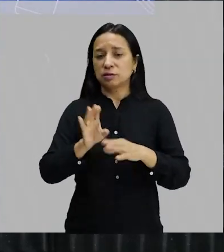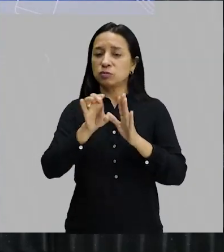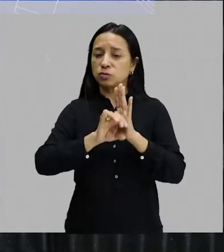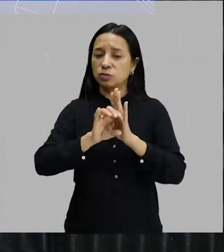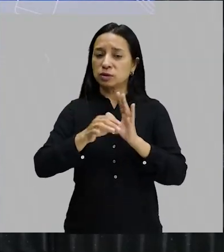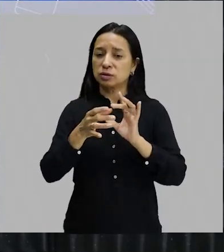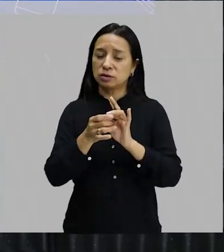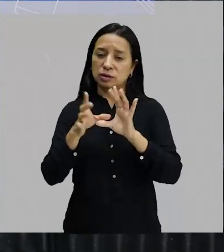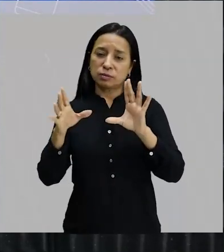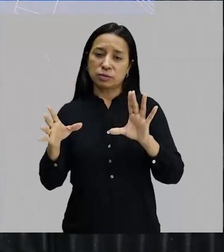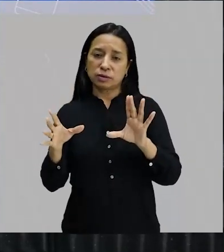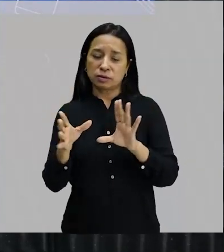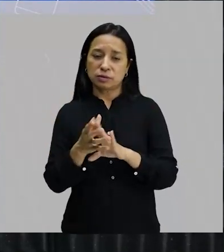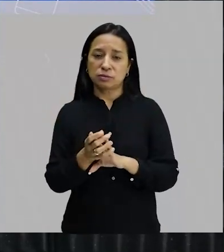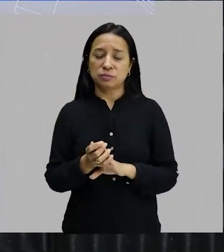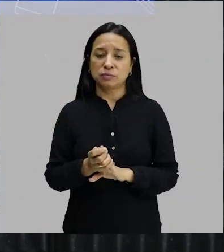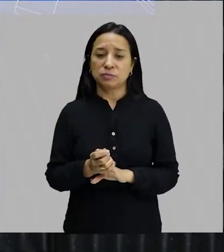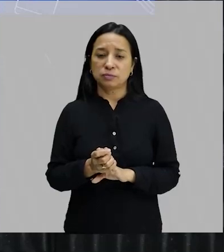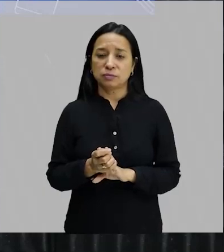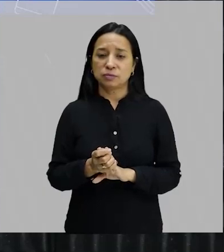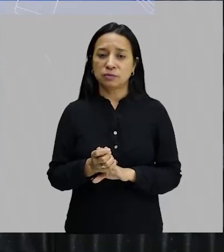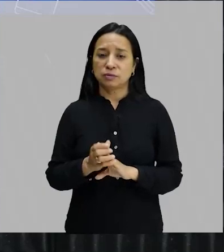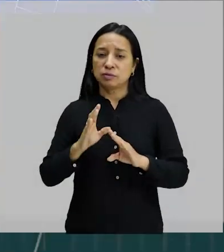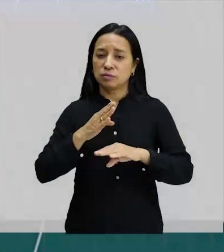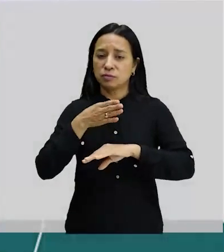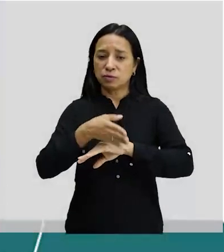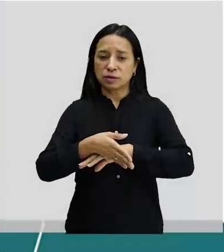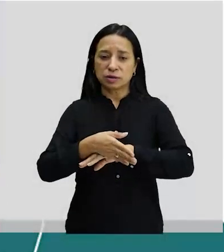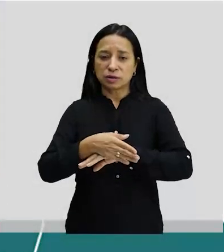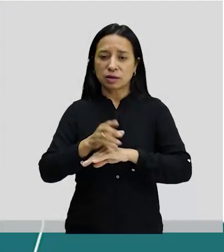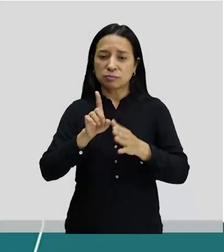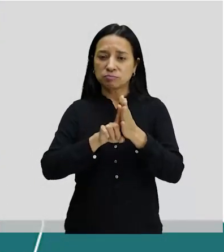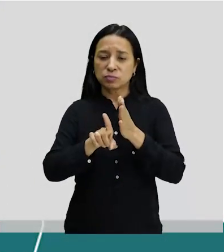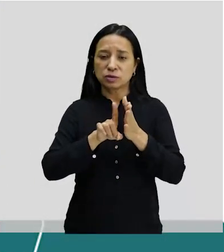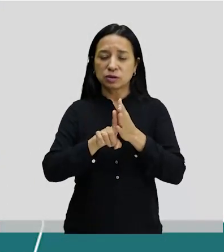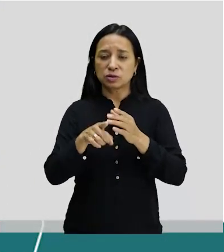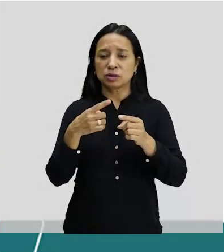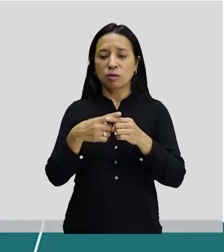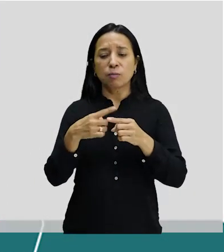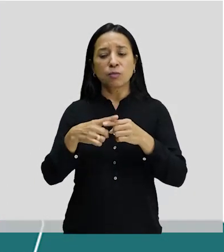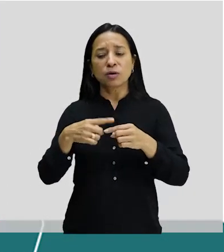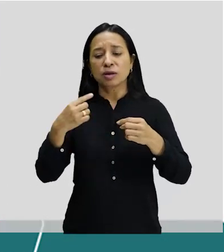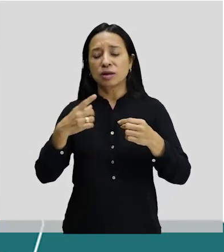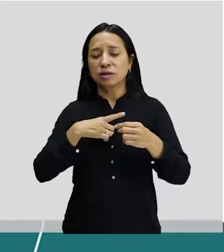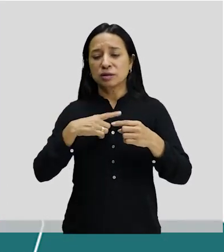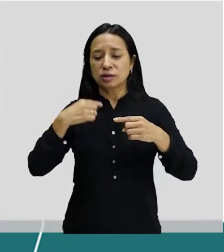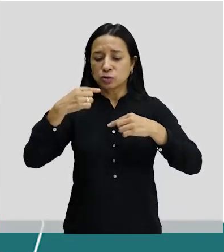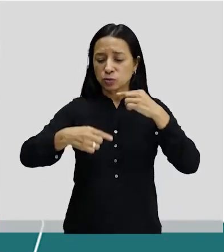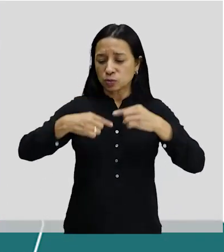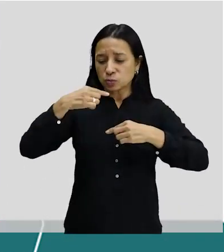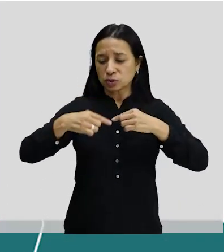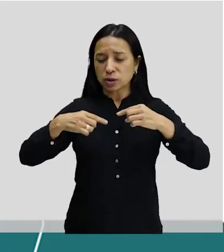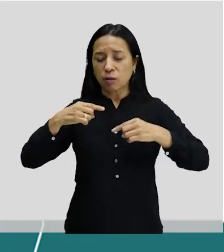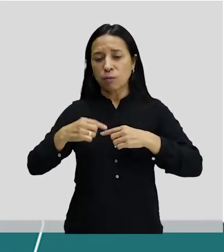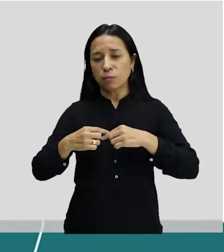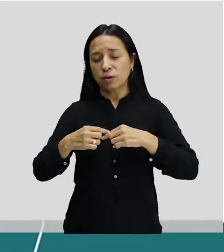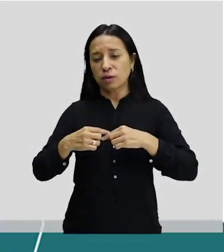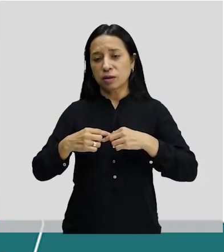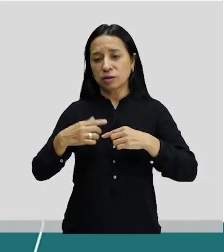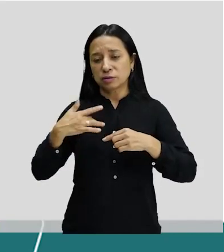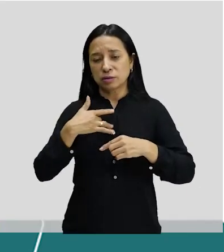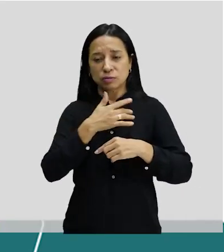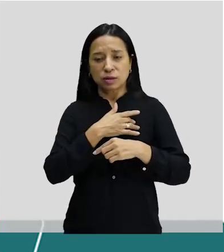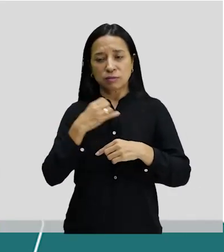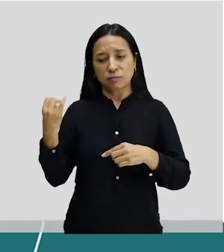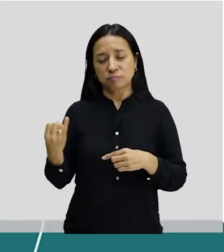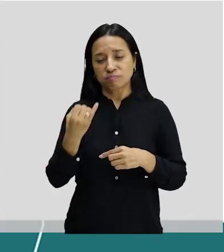bandeirantes. Eu não vou entrar no mérito da questão de quem eram os bandeirantes, porque a gente vai entrar numa discussão política saudável e interessante. Mas